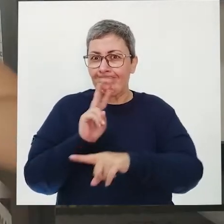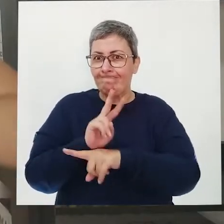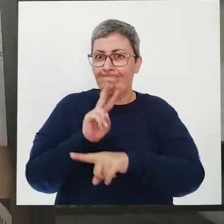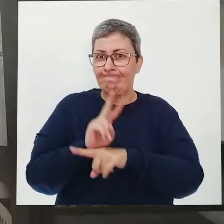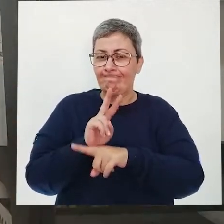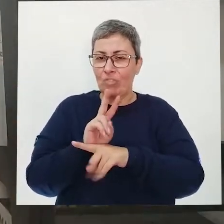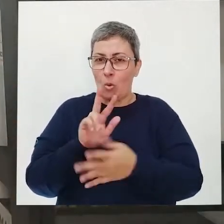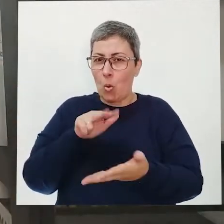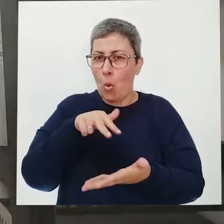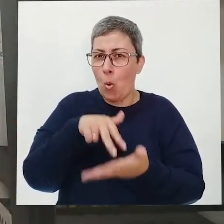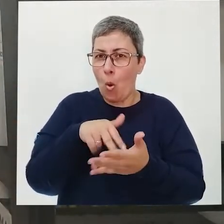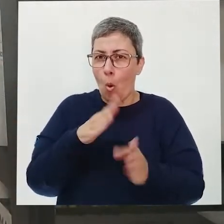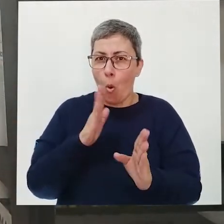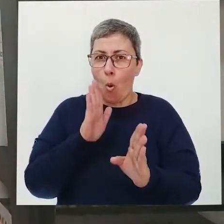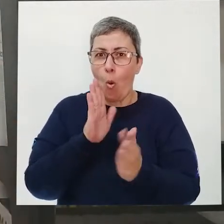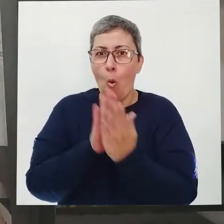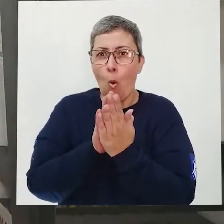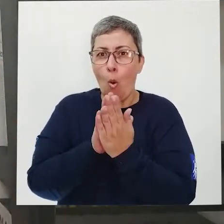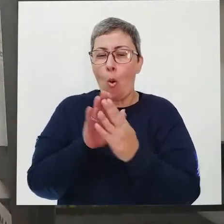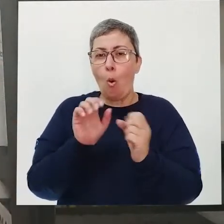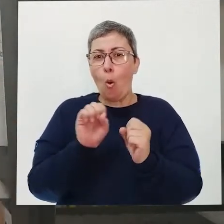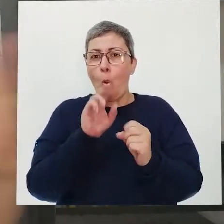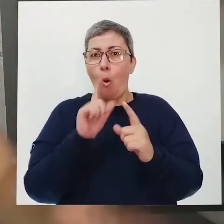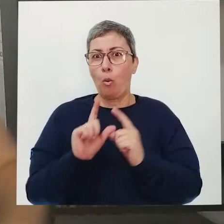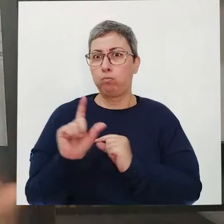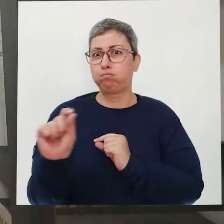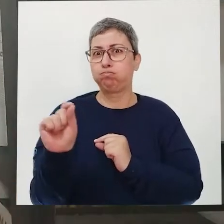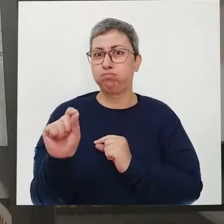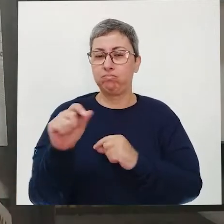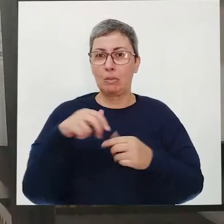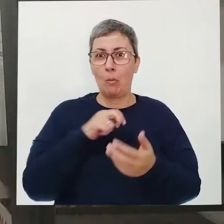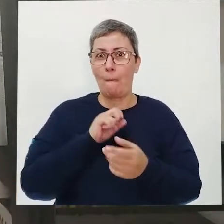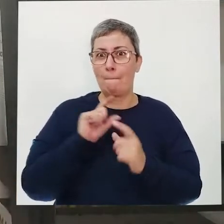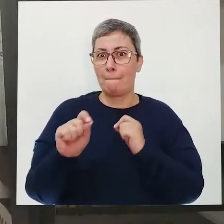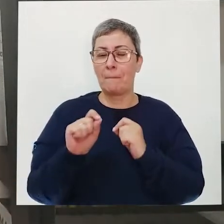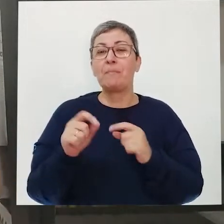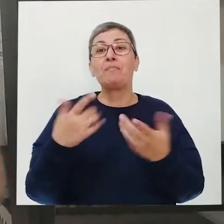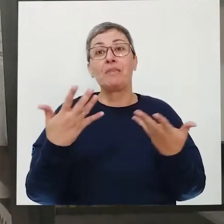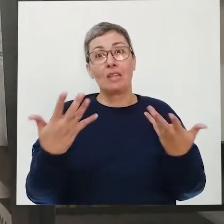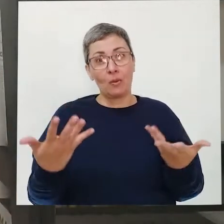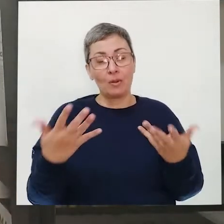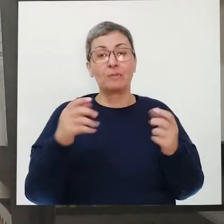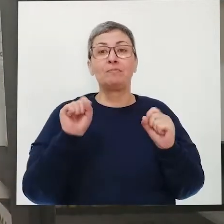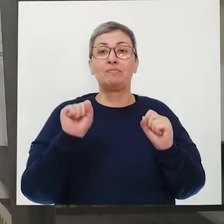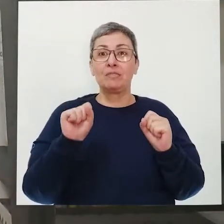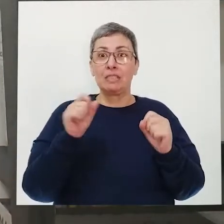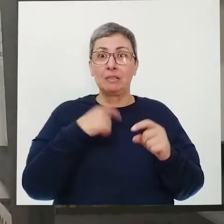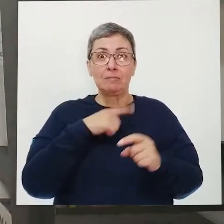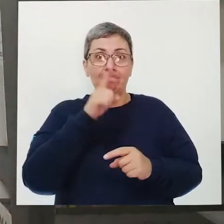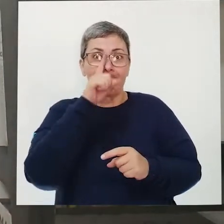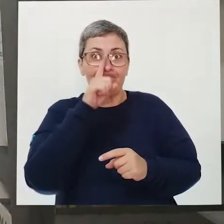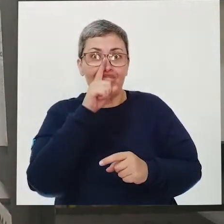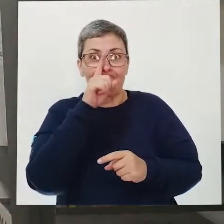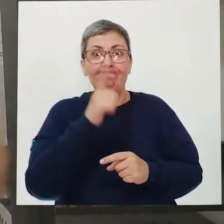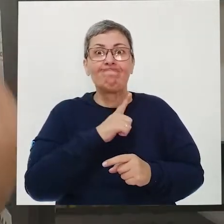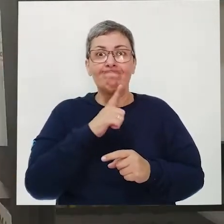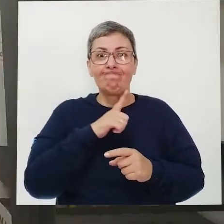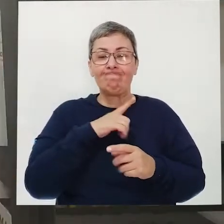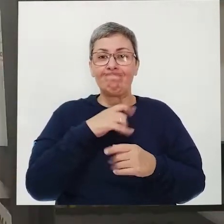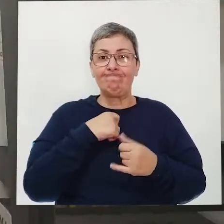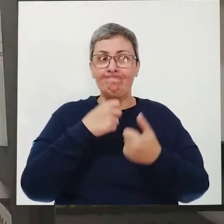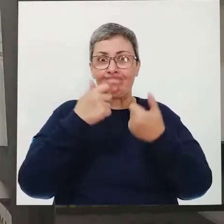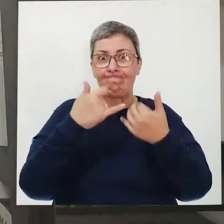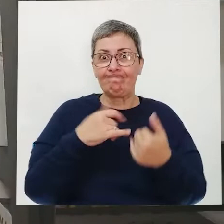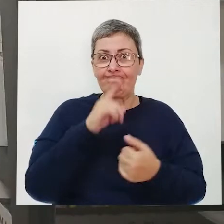seja confrontando a situação ou até mesmo, sei lá, fugindo, né? Saindo correndo. Então, quando a gente está em perigo, né? Quando a gente